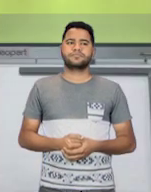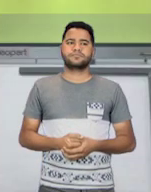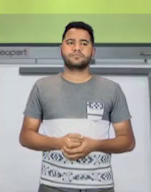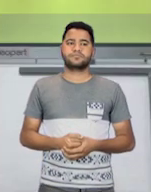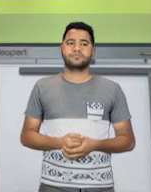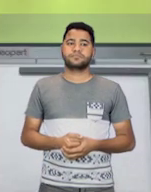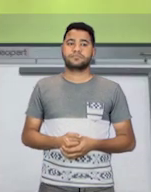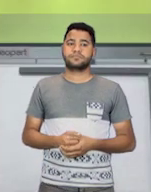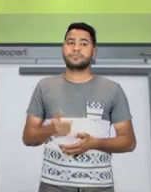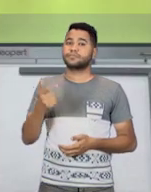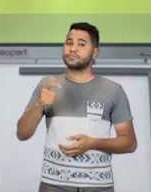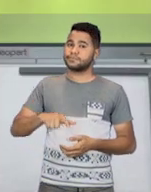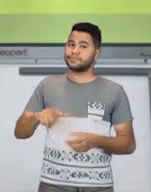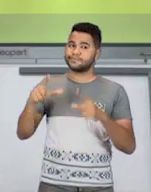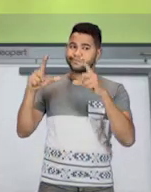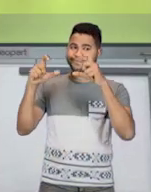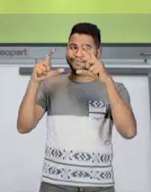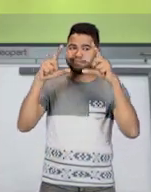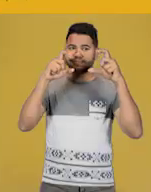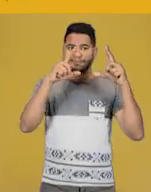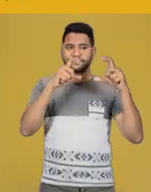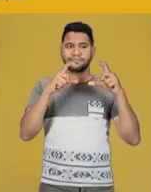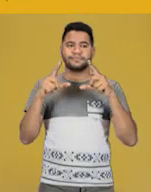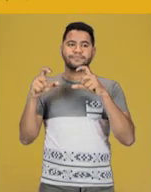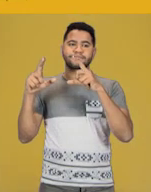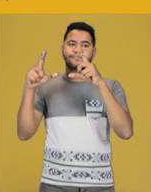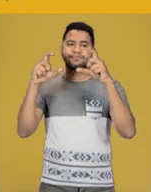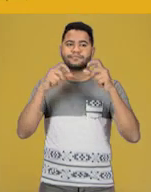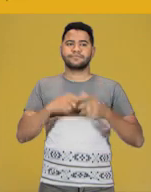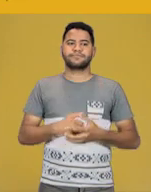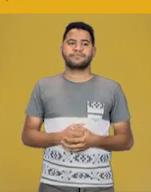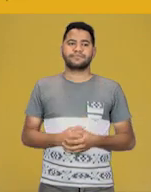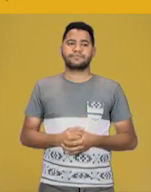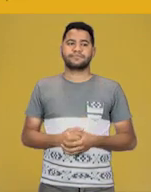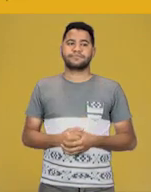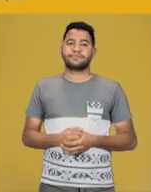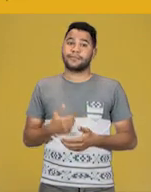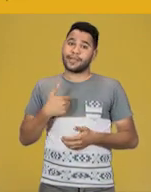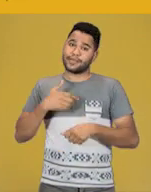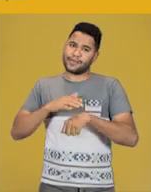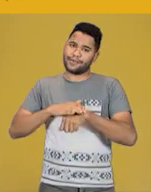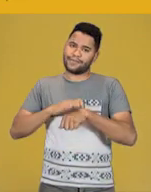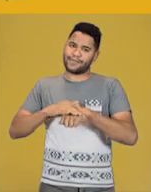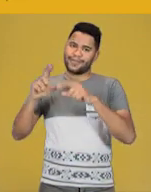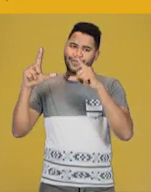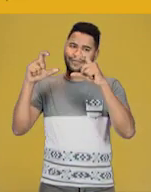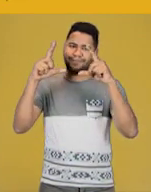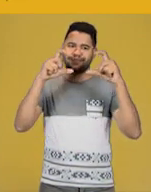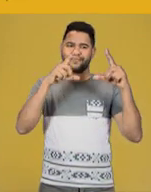Mais uma imagem aqui, photography. Essa foto eu que tirei.